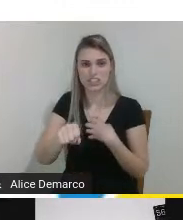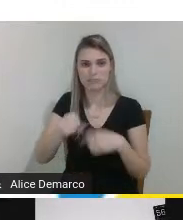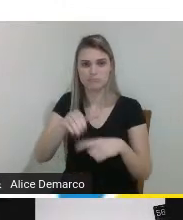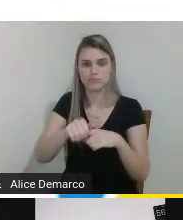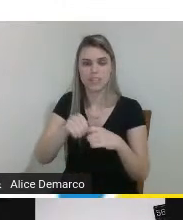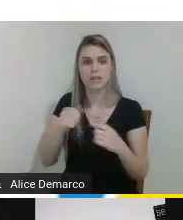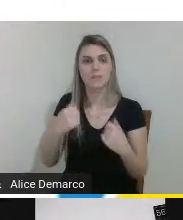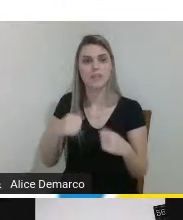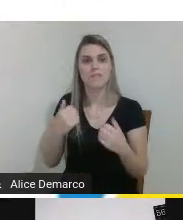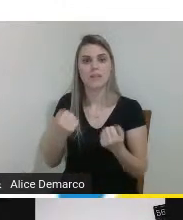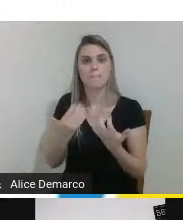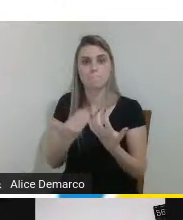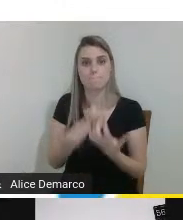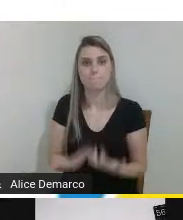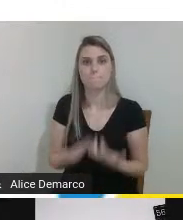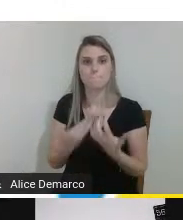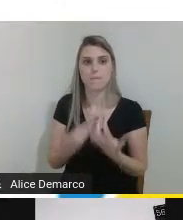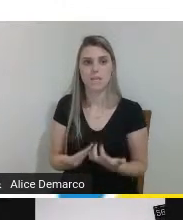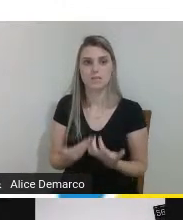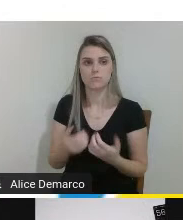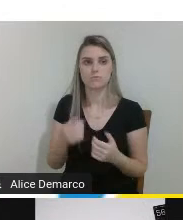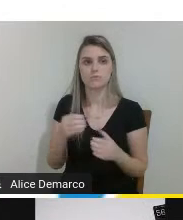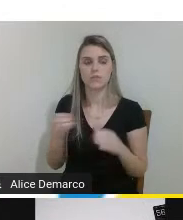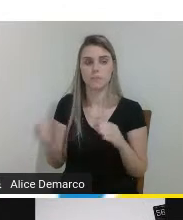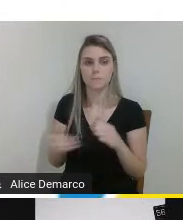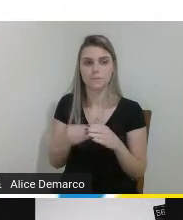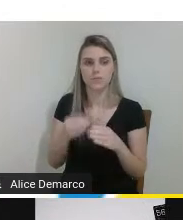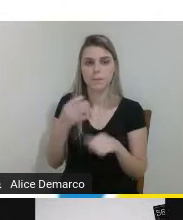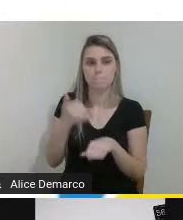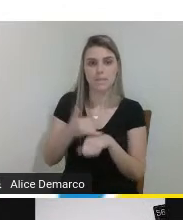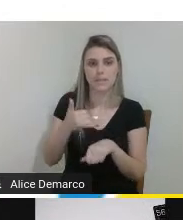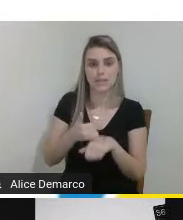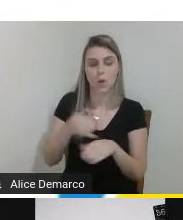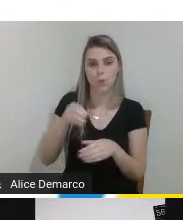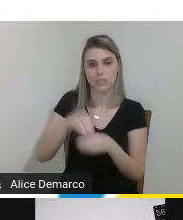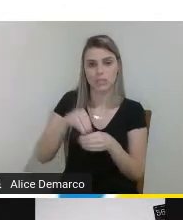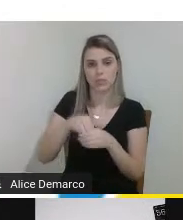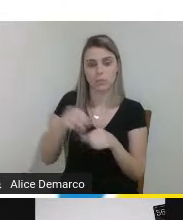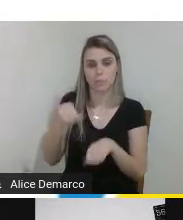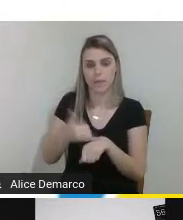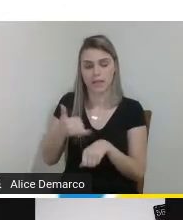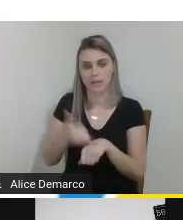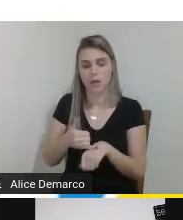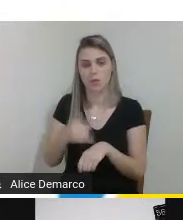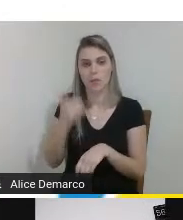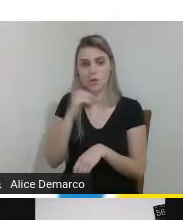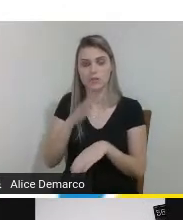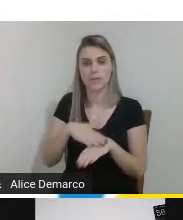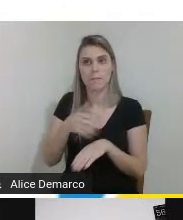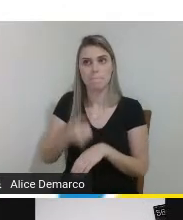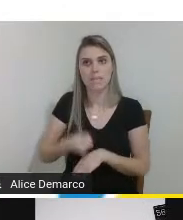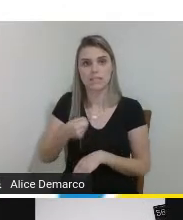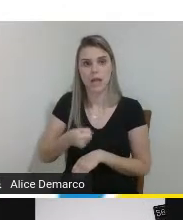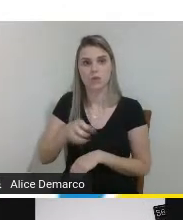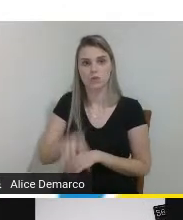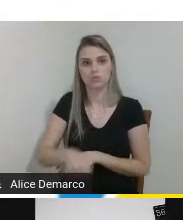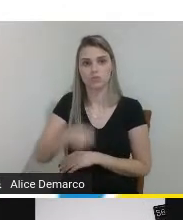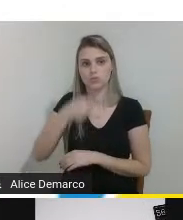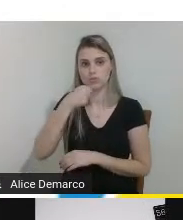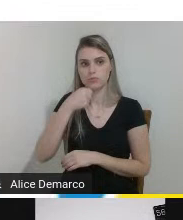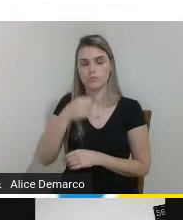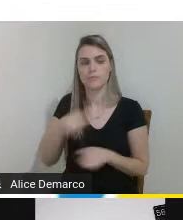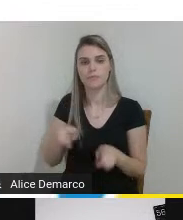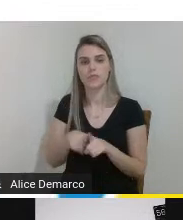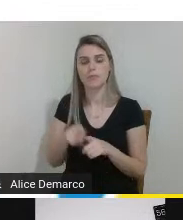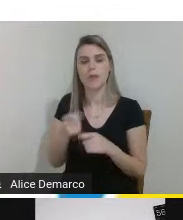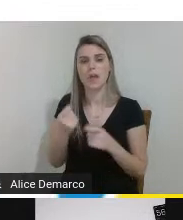nela nós colocamos chumbo nós colocamos metal dentro dela alguns alunos precisaram de uma colher